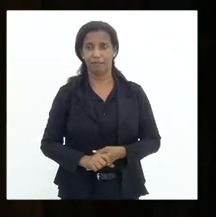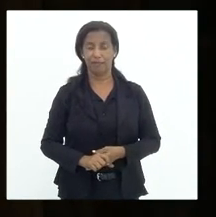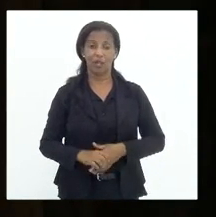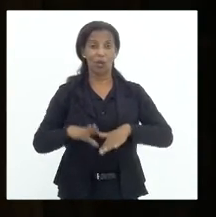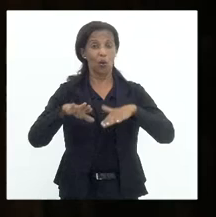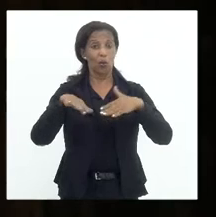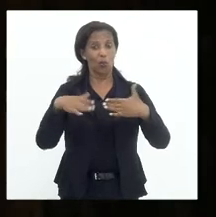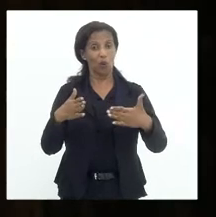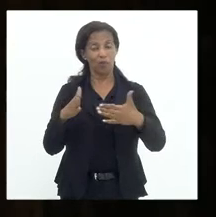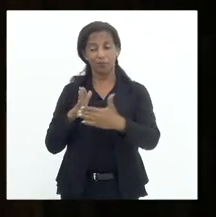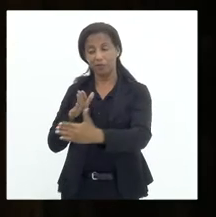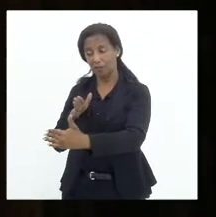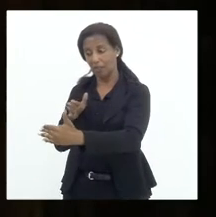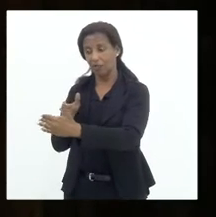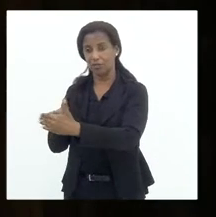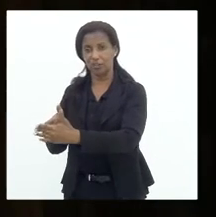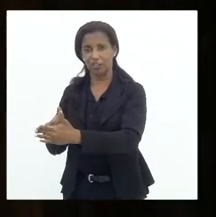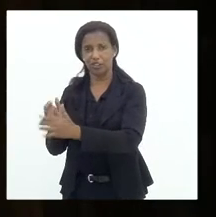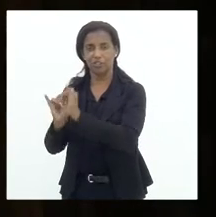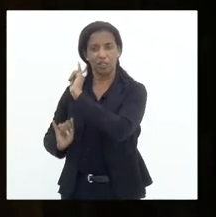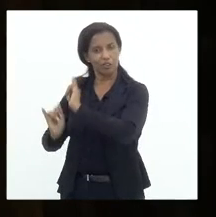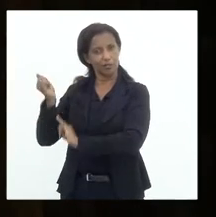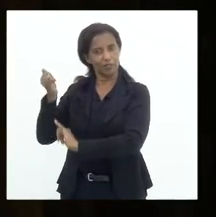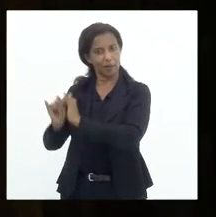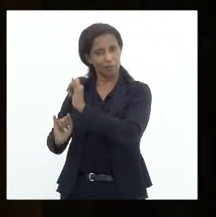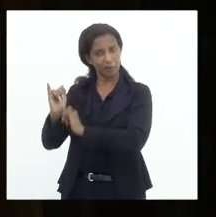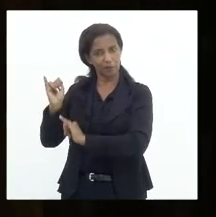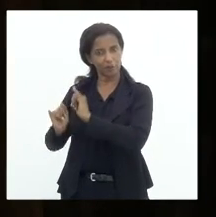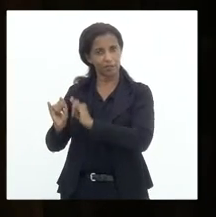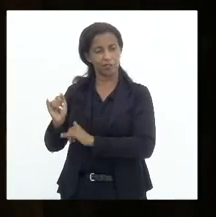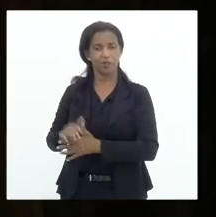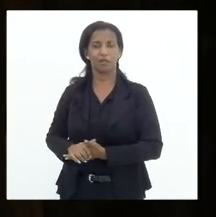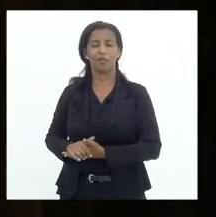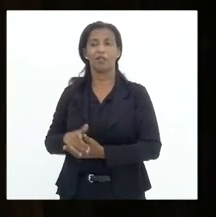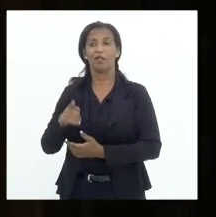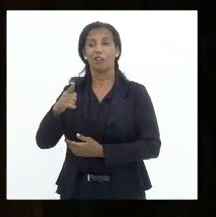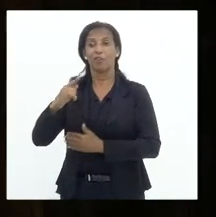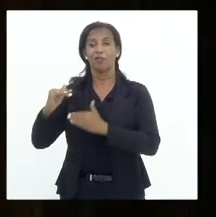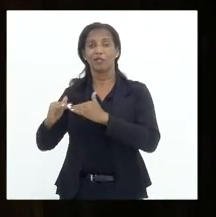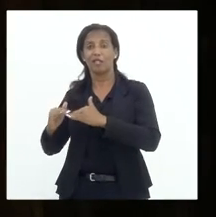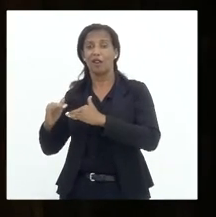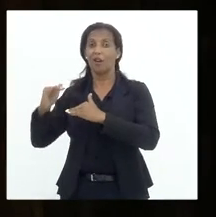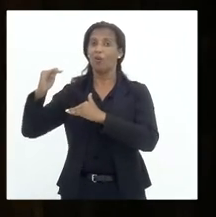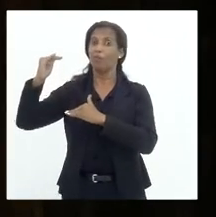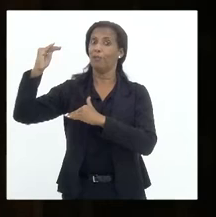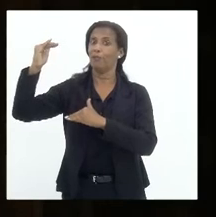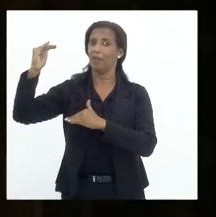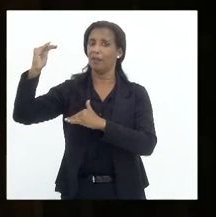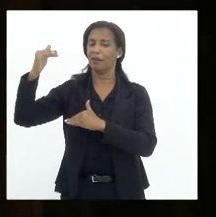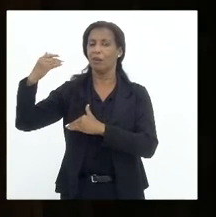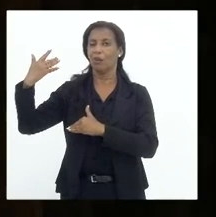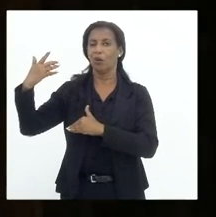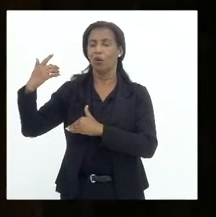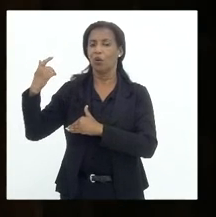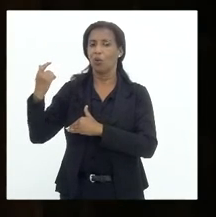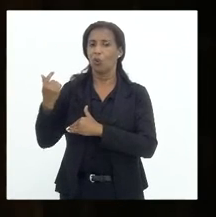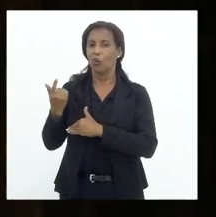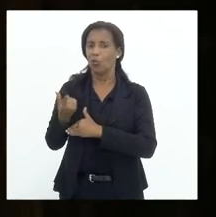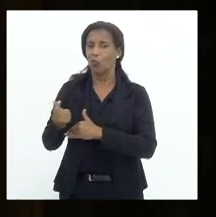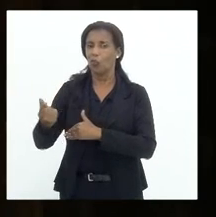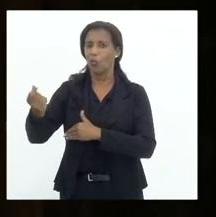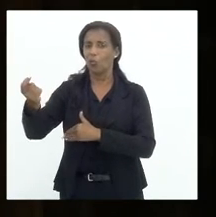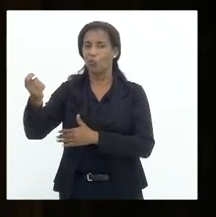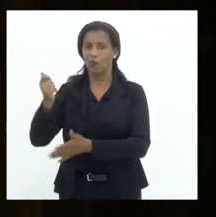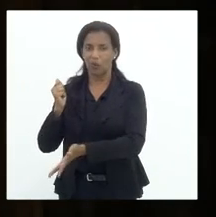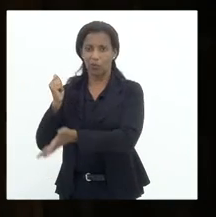Quando você afeta a indústria, você aumenta o preço do produto final ao